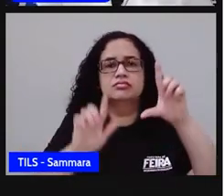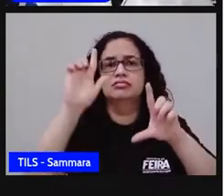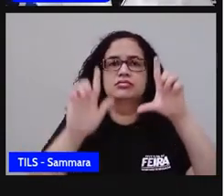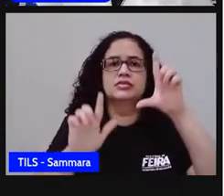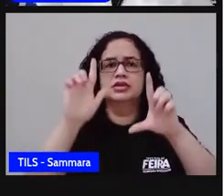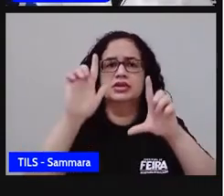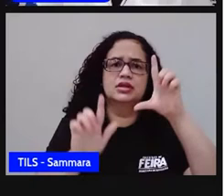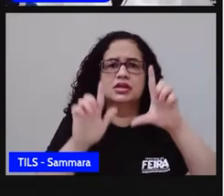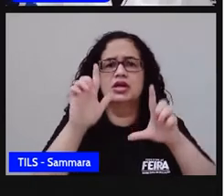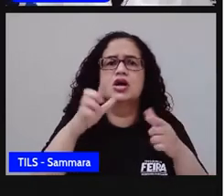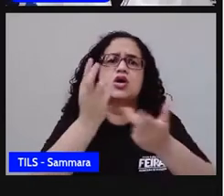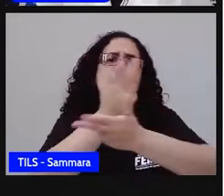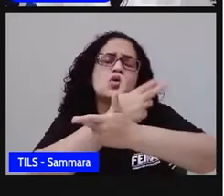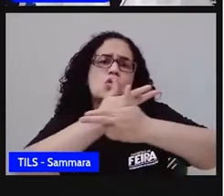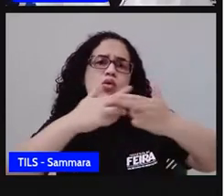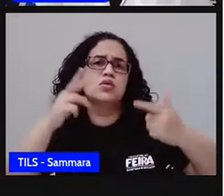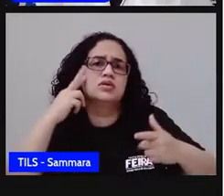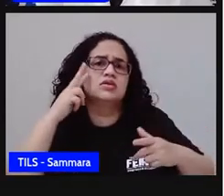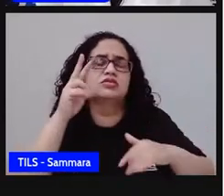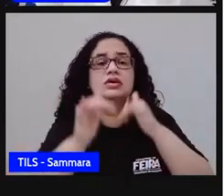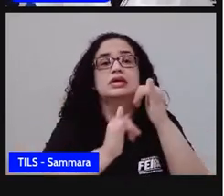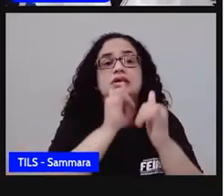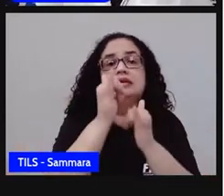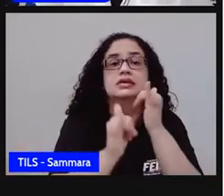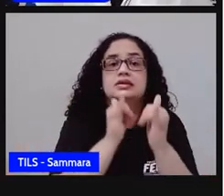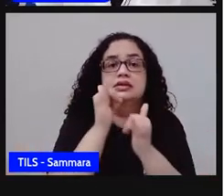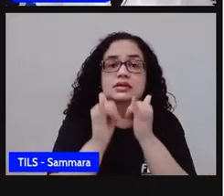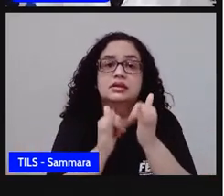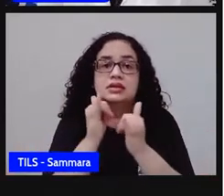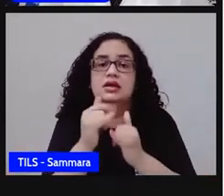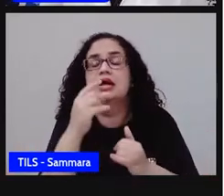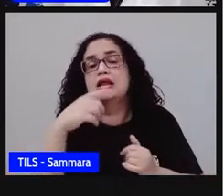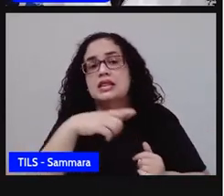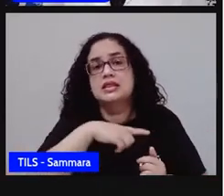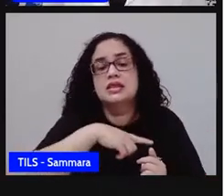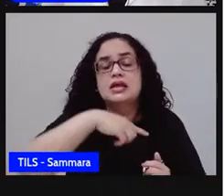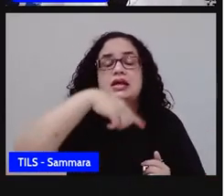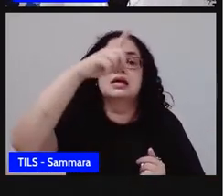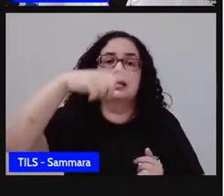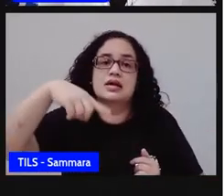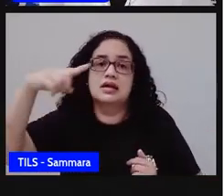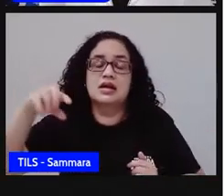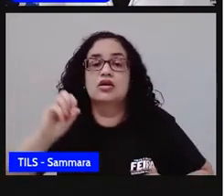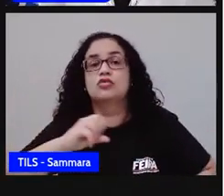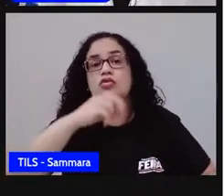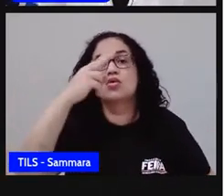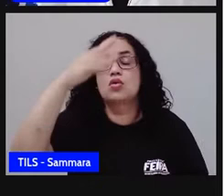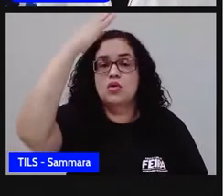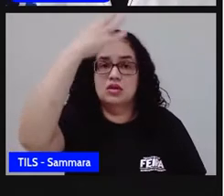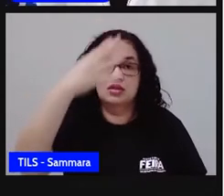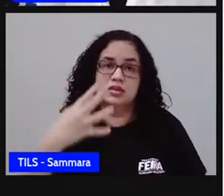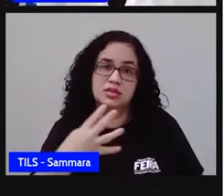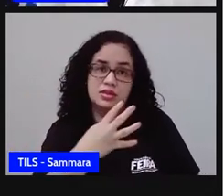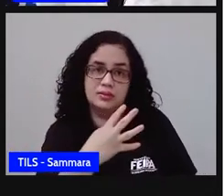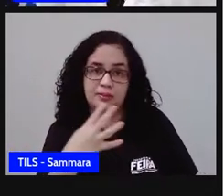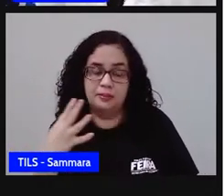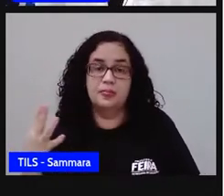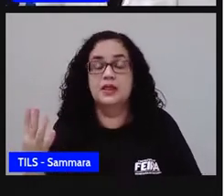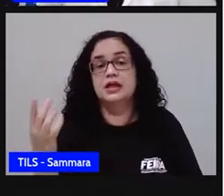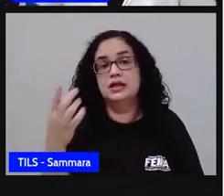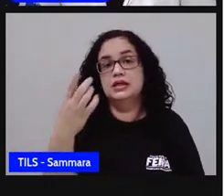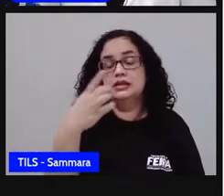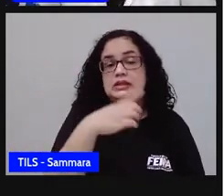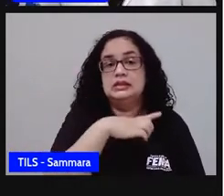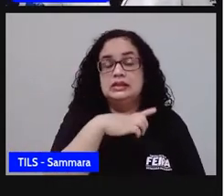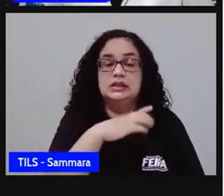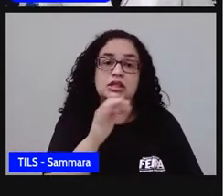de TV, coisas que a gente vê na internet, aparecem gráficos ou tabelas e nesses gráficos e tabelas apresentam